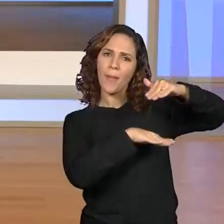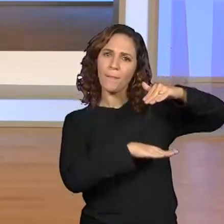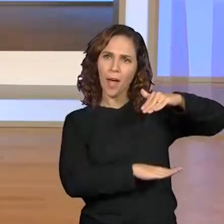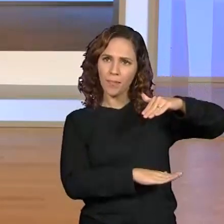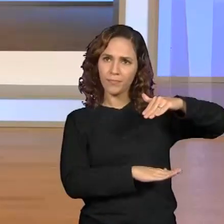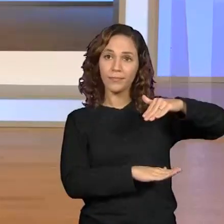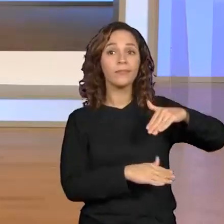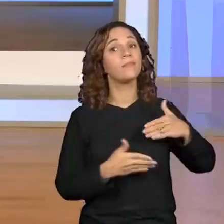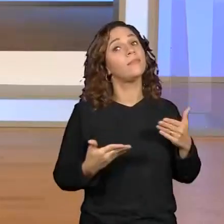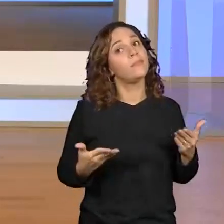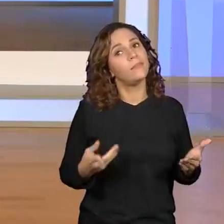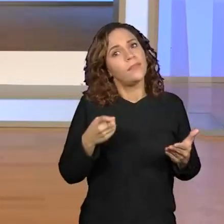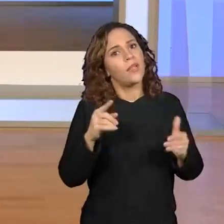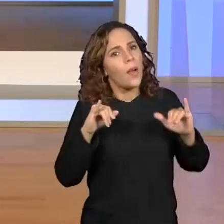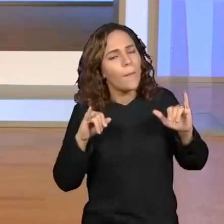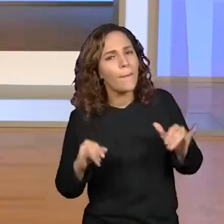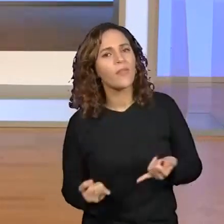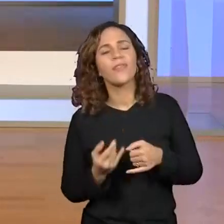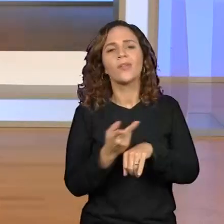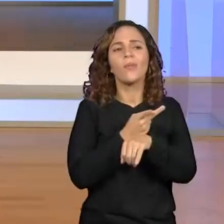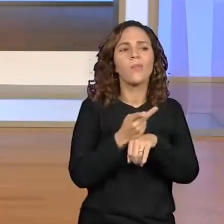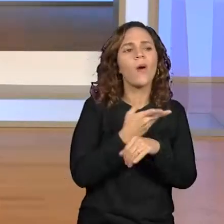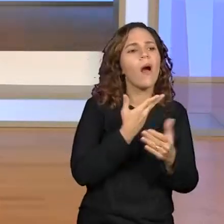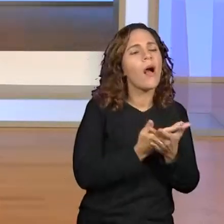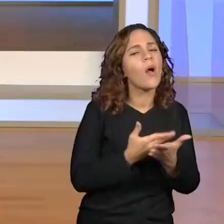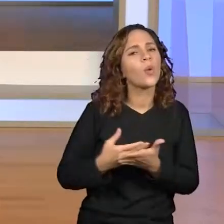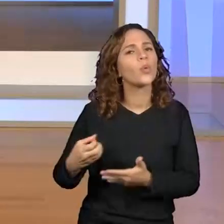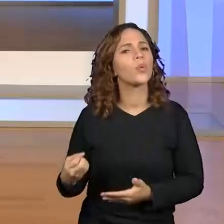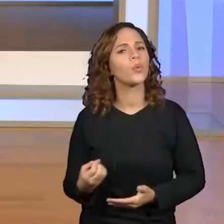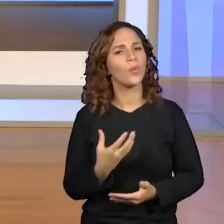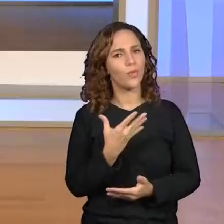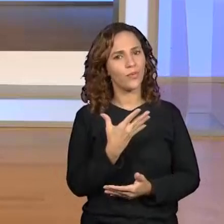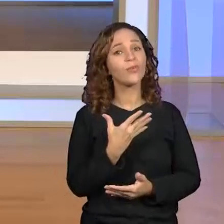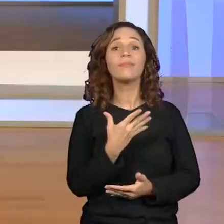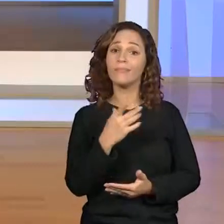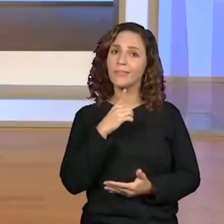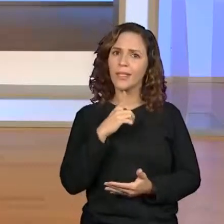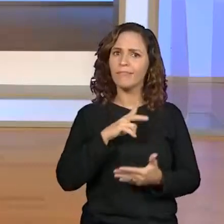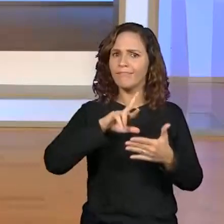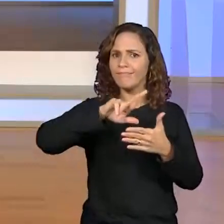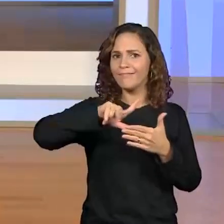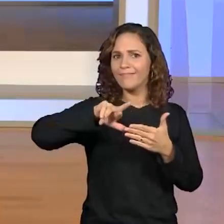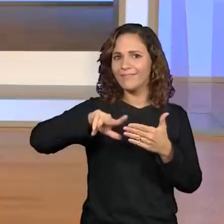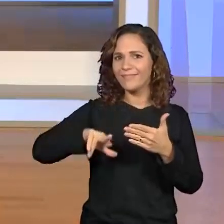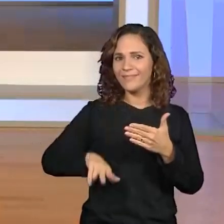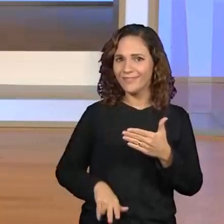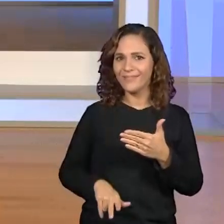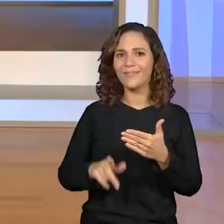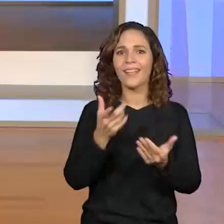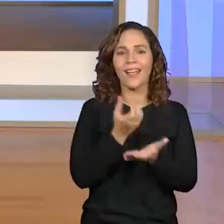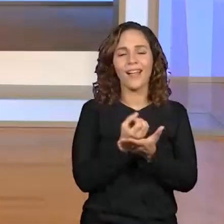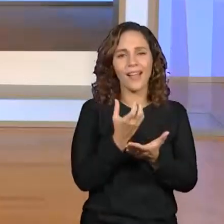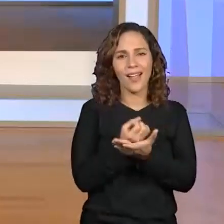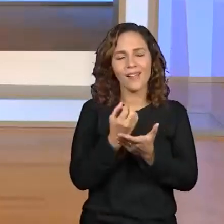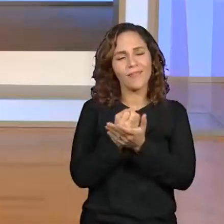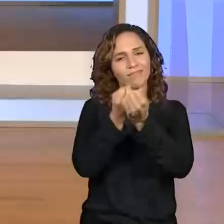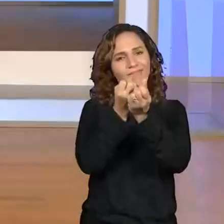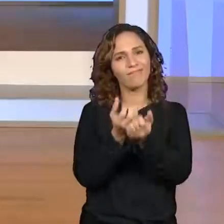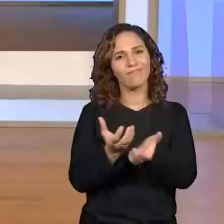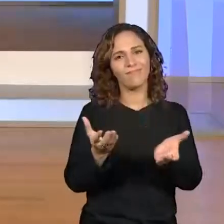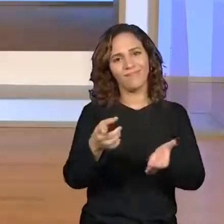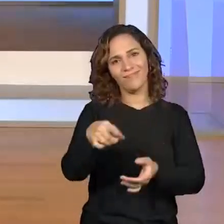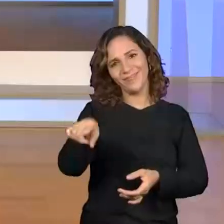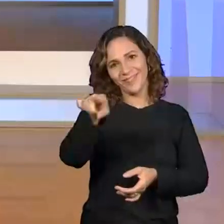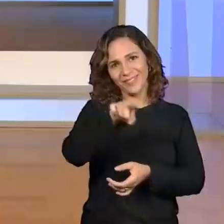deixe aí de buscar aulas novas aqui no repositório e conhecer mais a respeito das aulas aí gravadas aí, especialmente